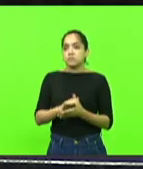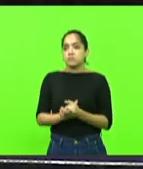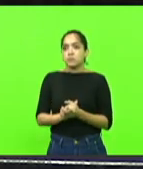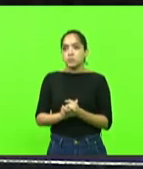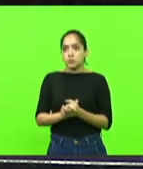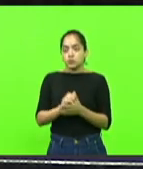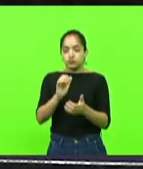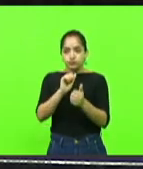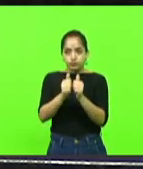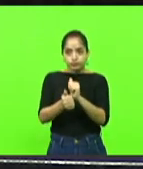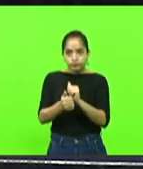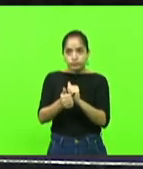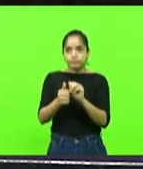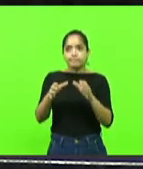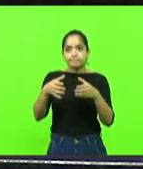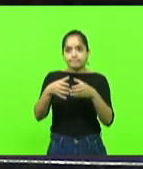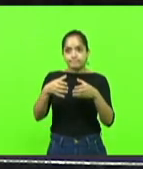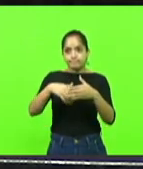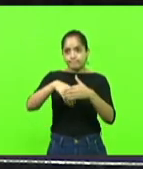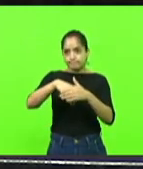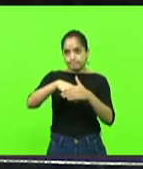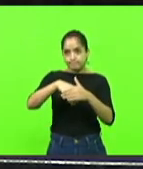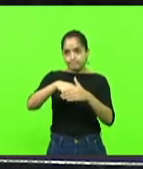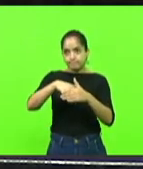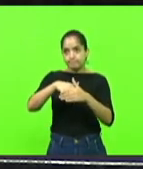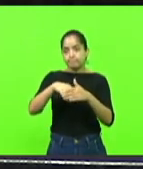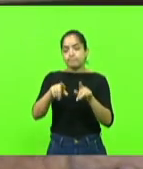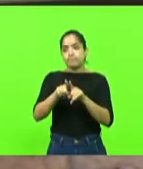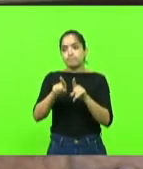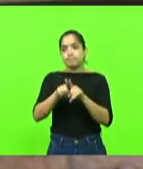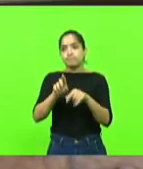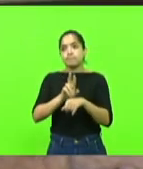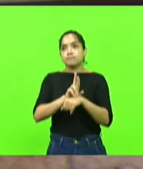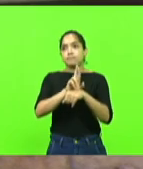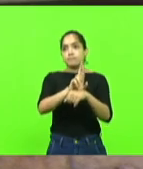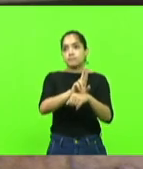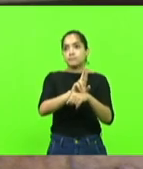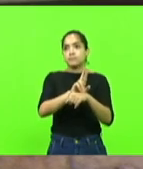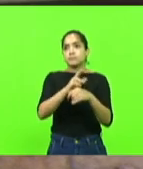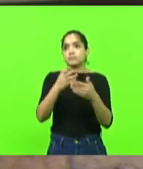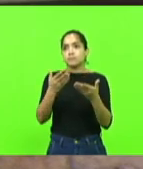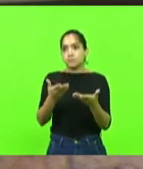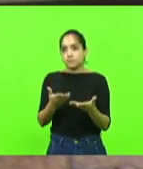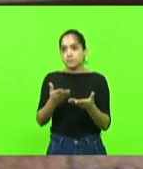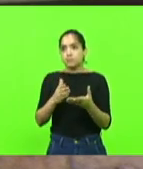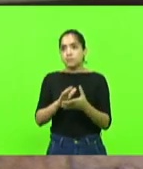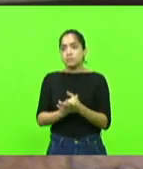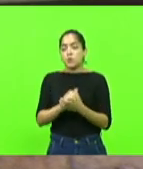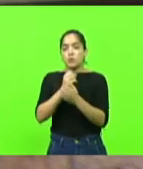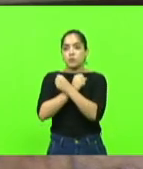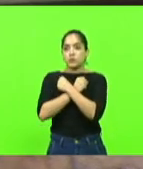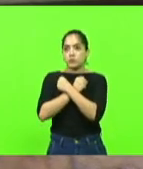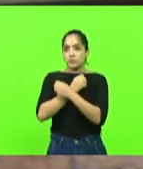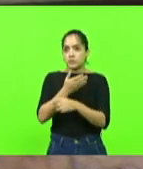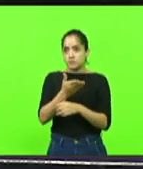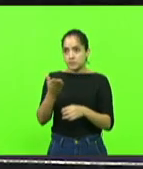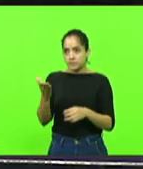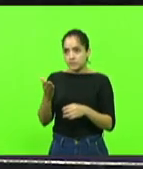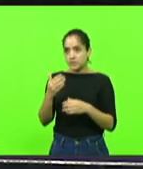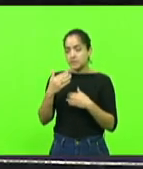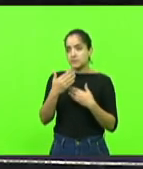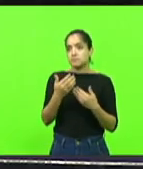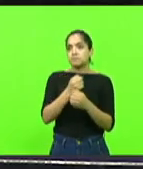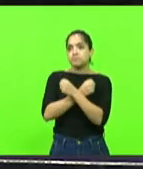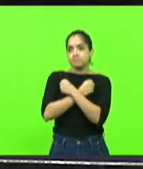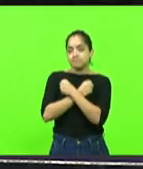Clube e também representando aqui o Comaza do Boa Vista, bem específico, o Casqueiro, um forte abraço para o Lucinei. Um abraço para